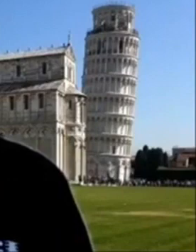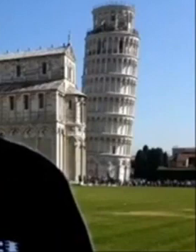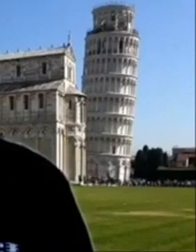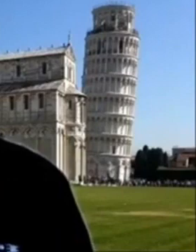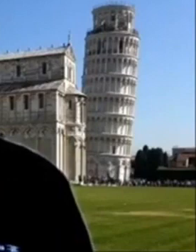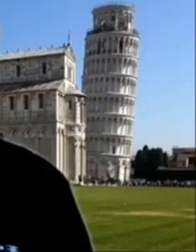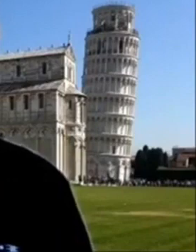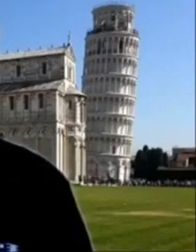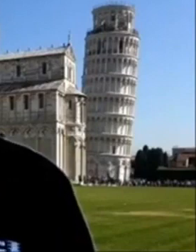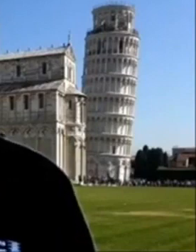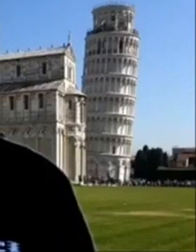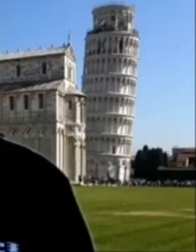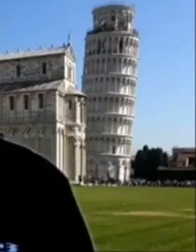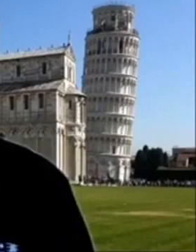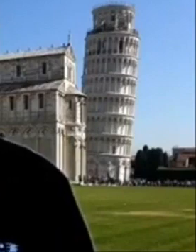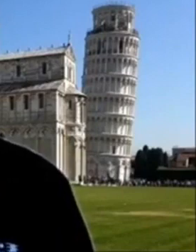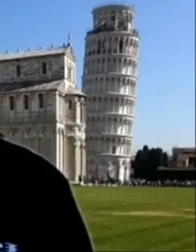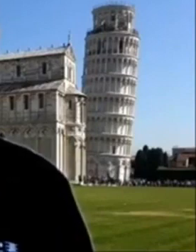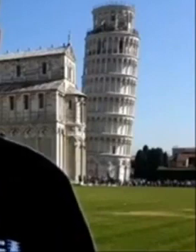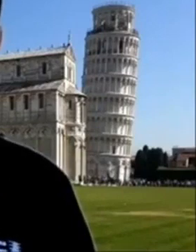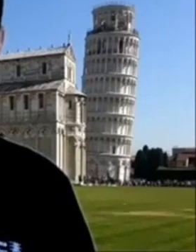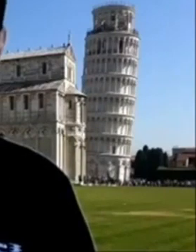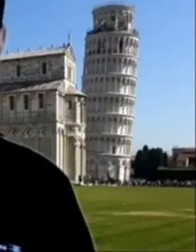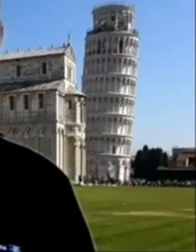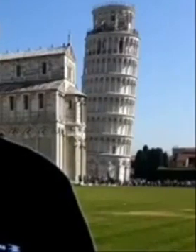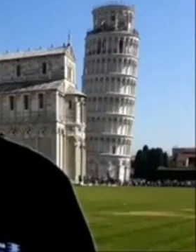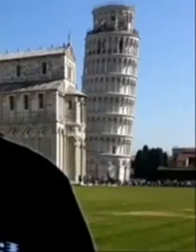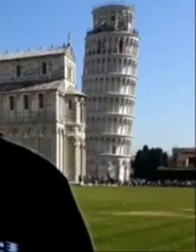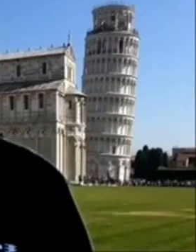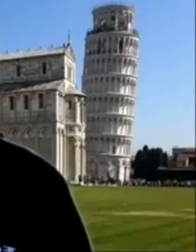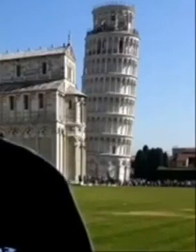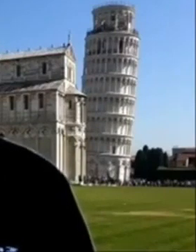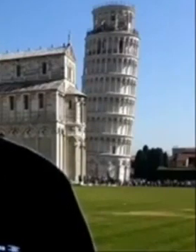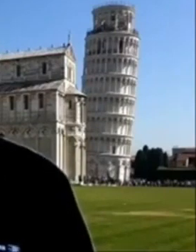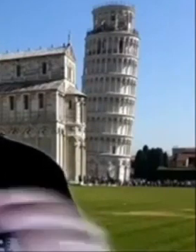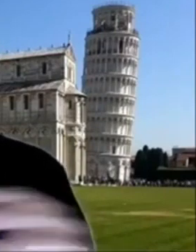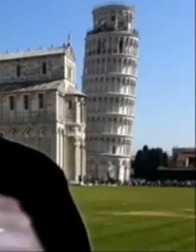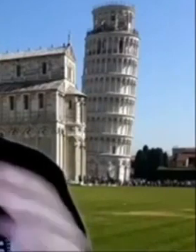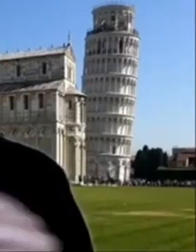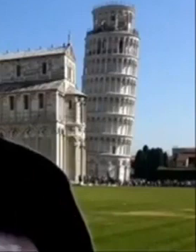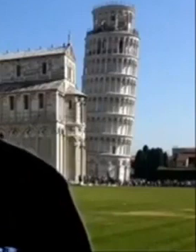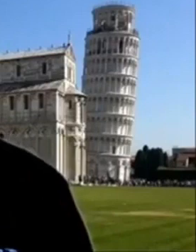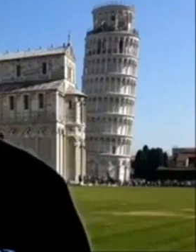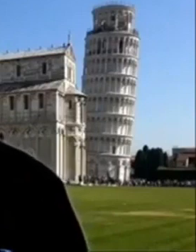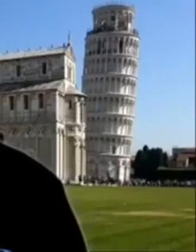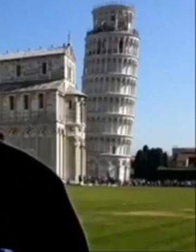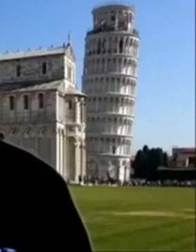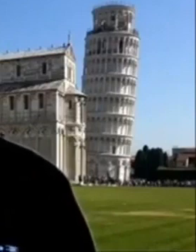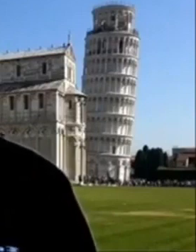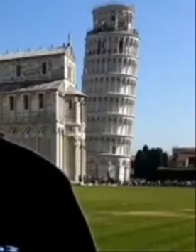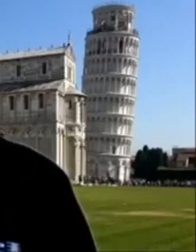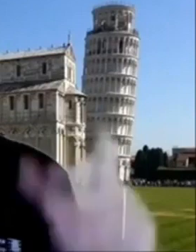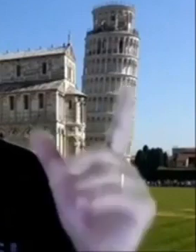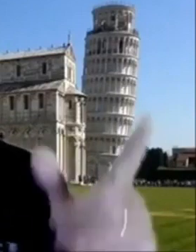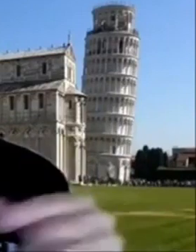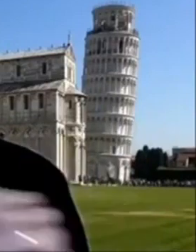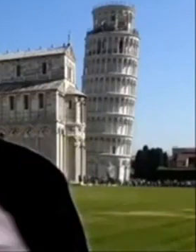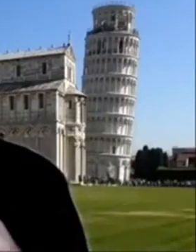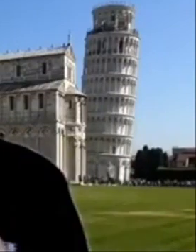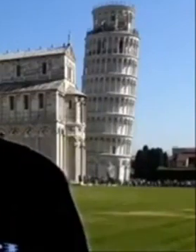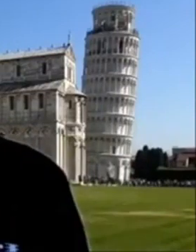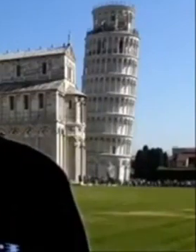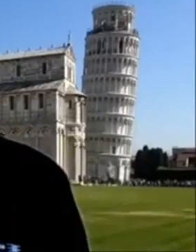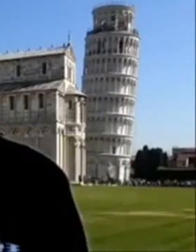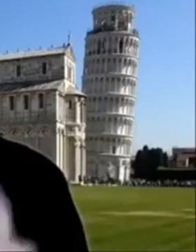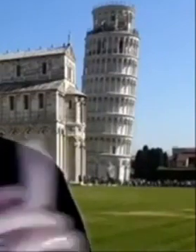Nós vamos ver a procuração, o atestado, o aviso e o requerimento. Não exatamente nessa mesma ótima. Lembrando